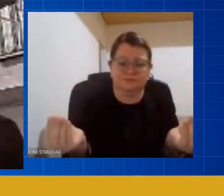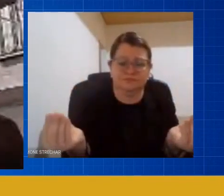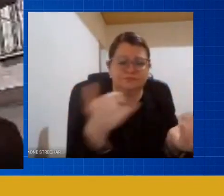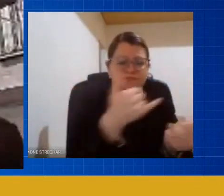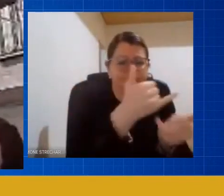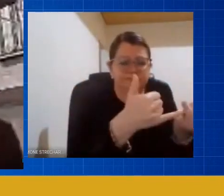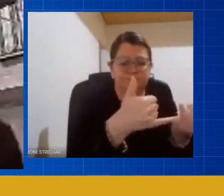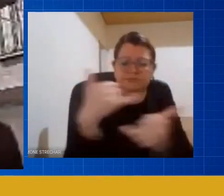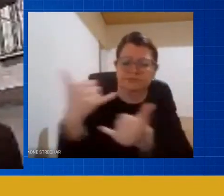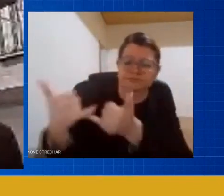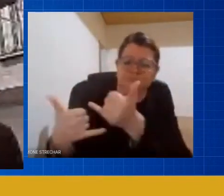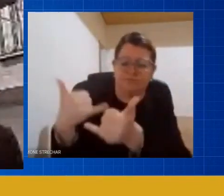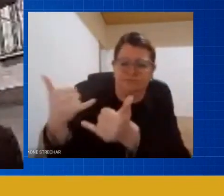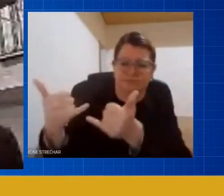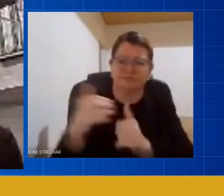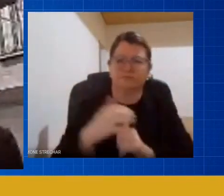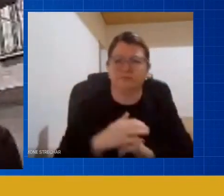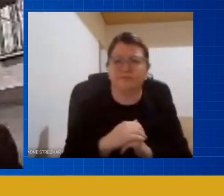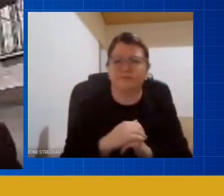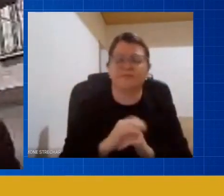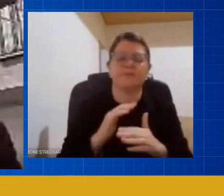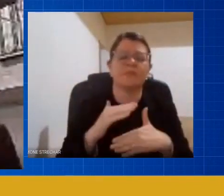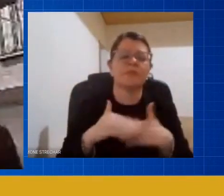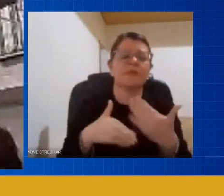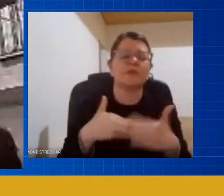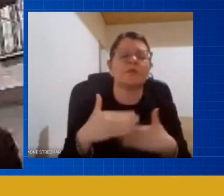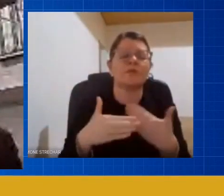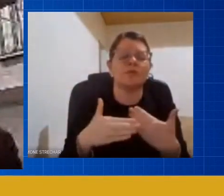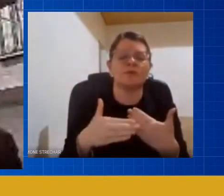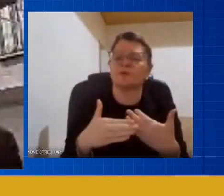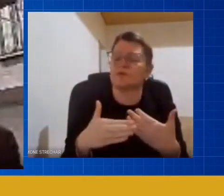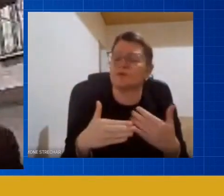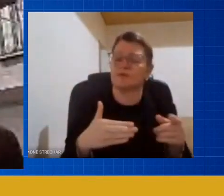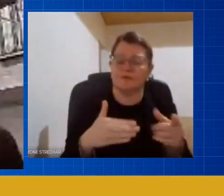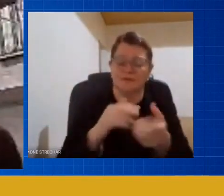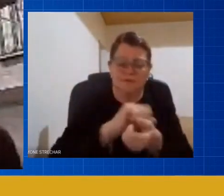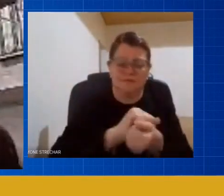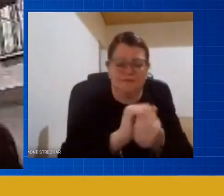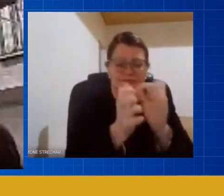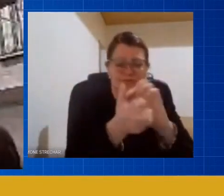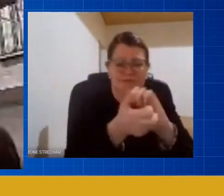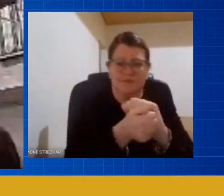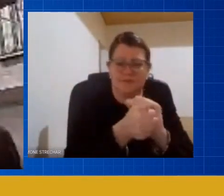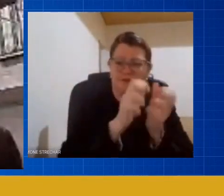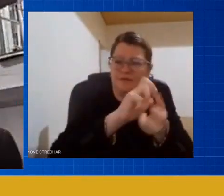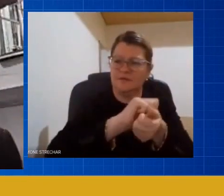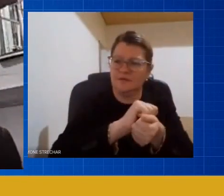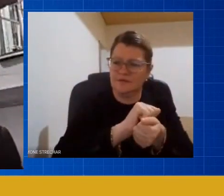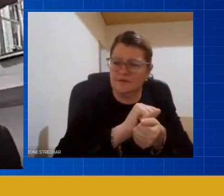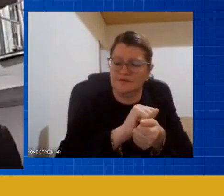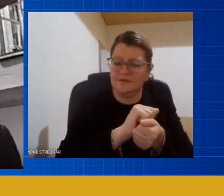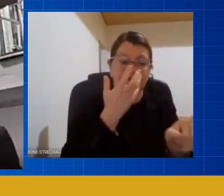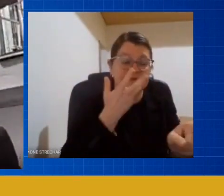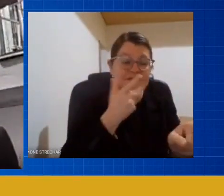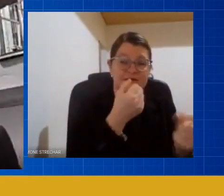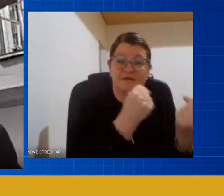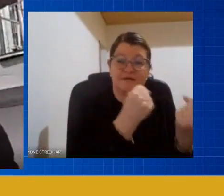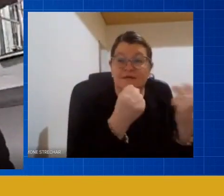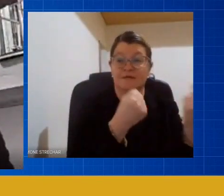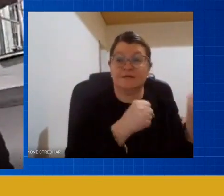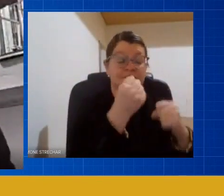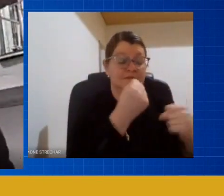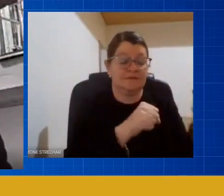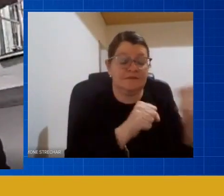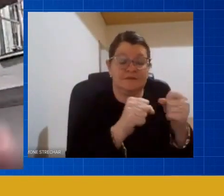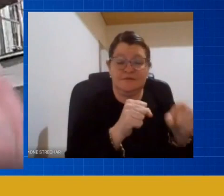o resultado desse processo ou seja o que essa argila causa para essa criança agitada é diferente